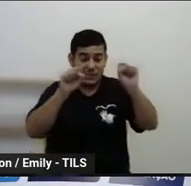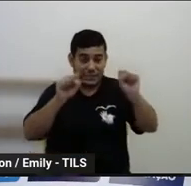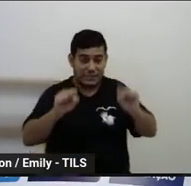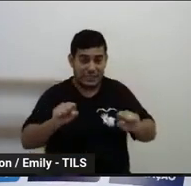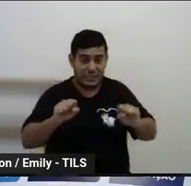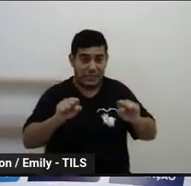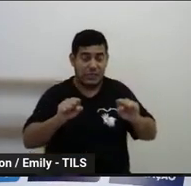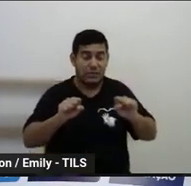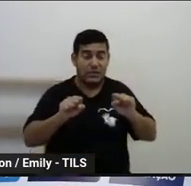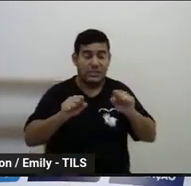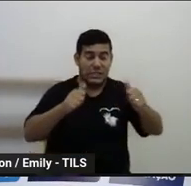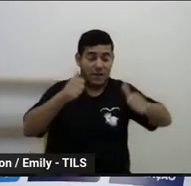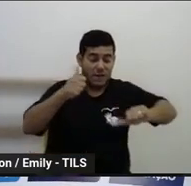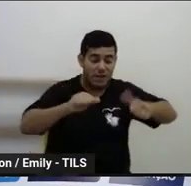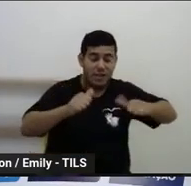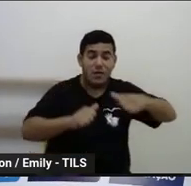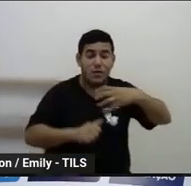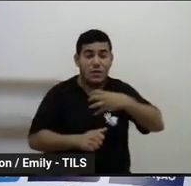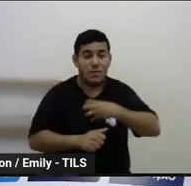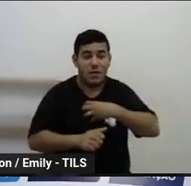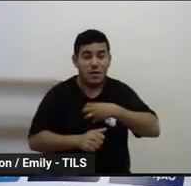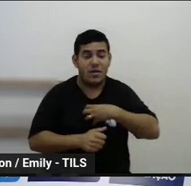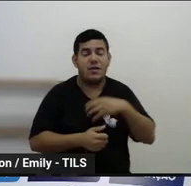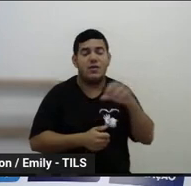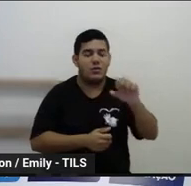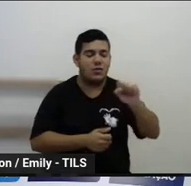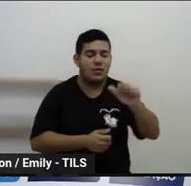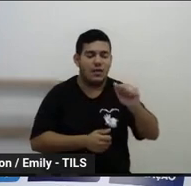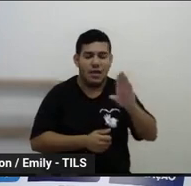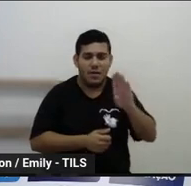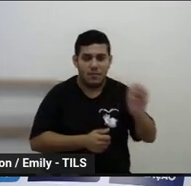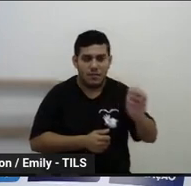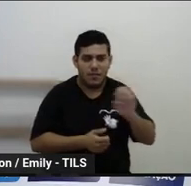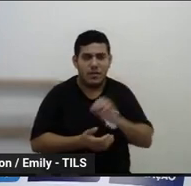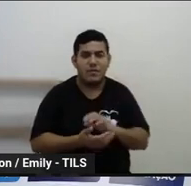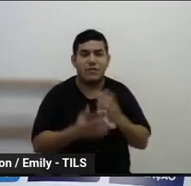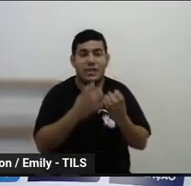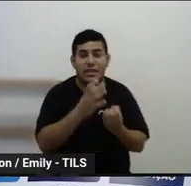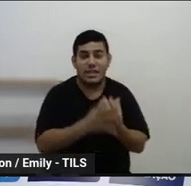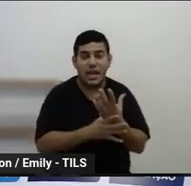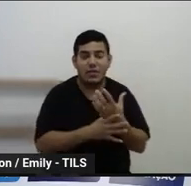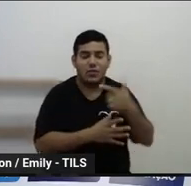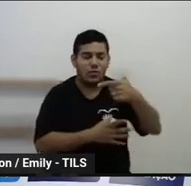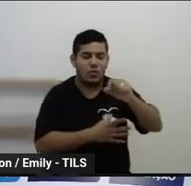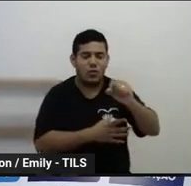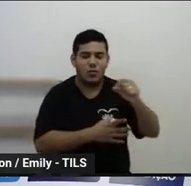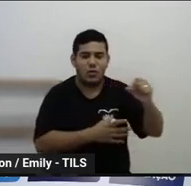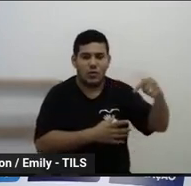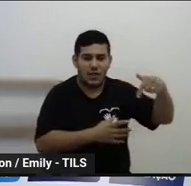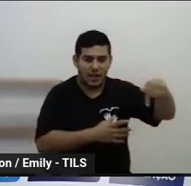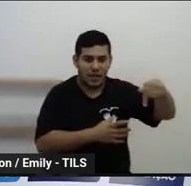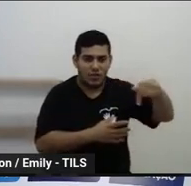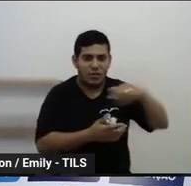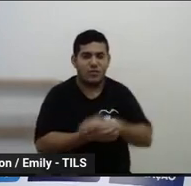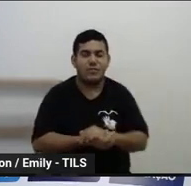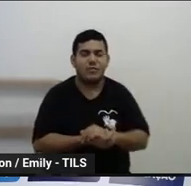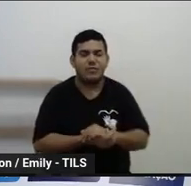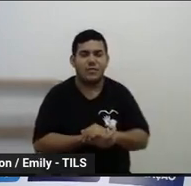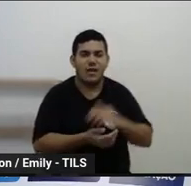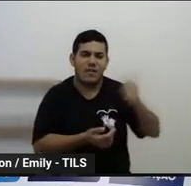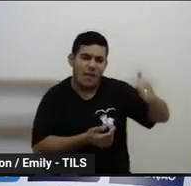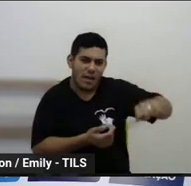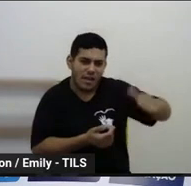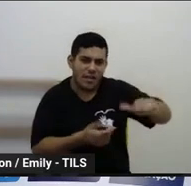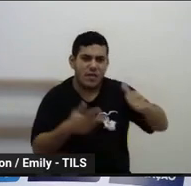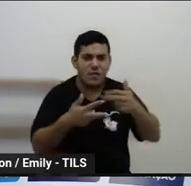baiano de educação, o SAB, que foi criado em 2007, né, com avaliações de diferentes componentes